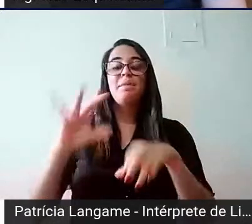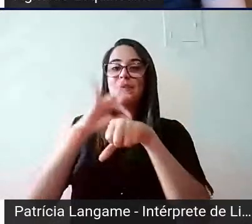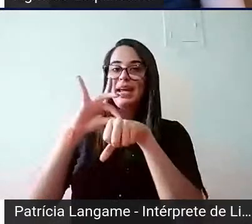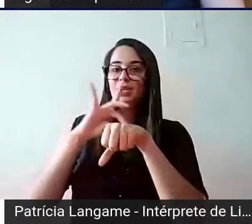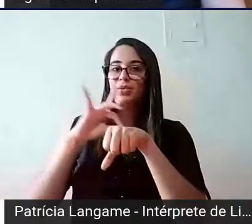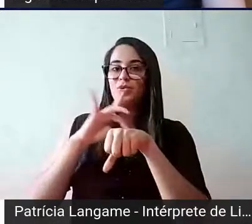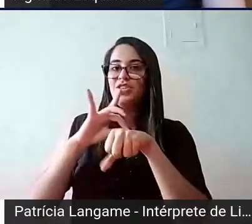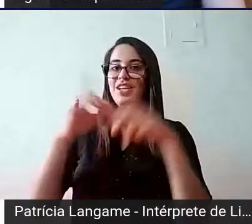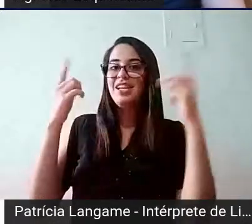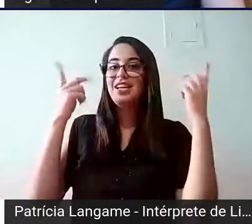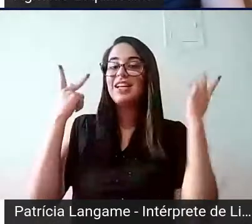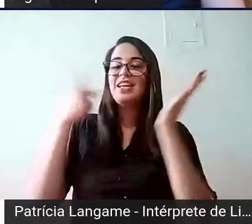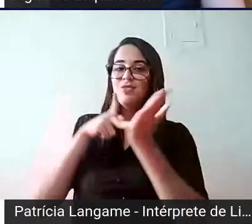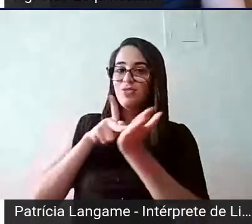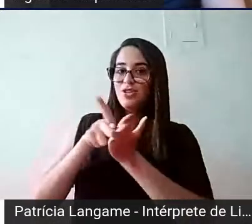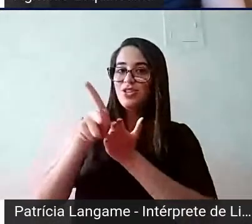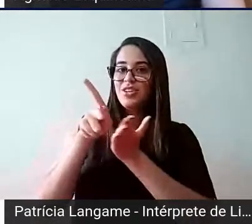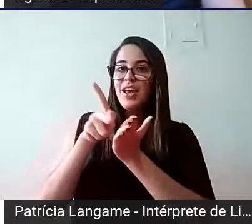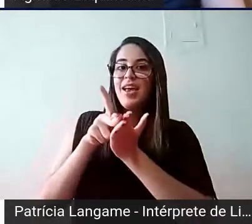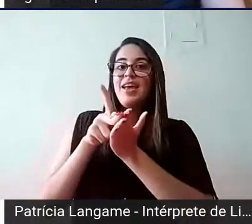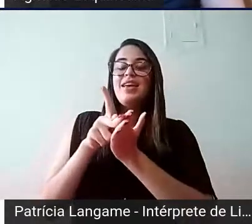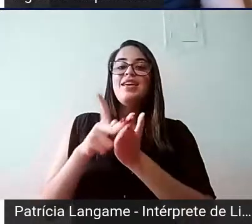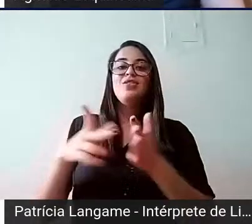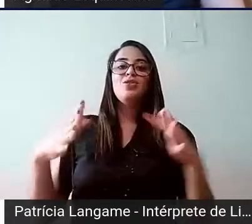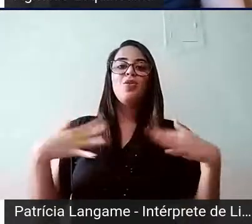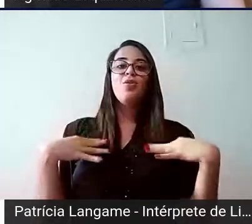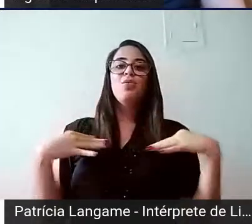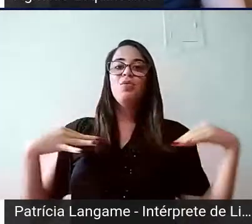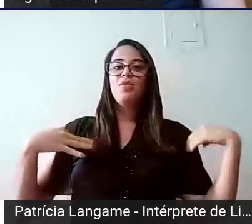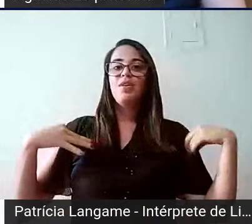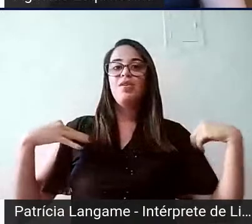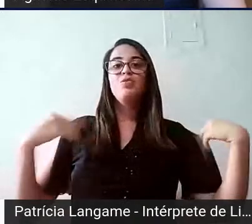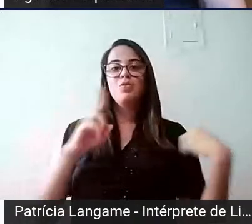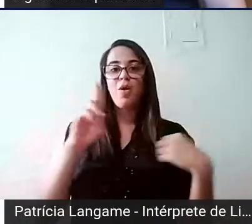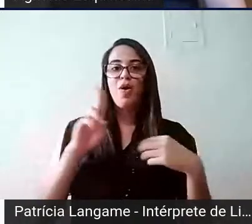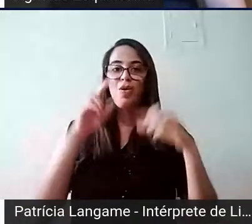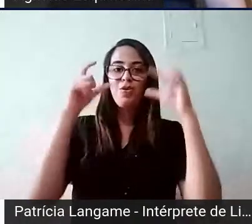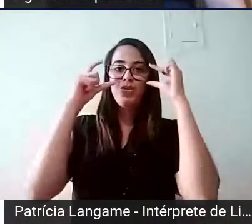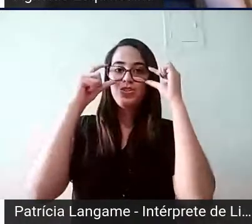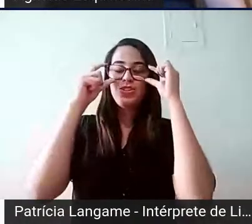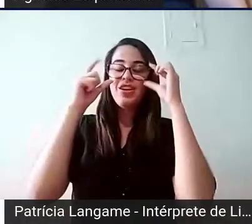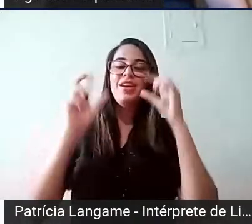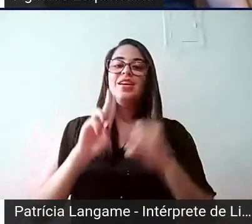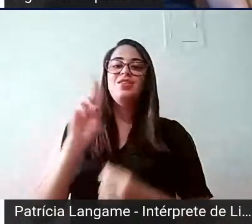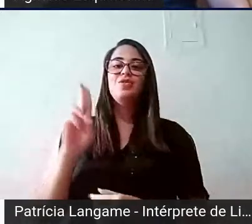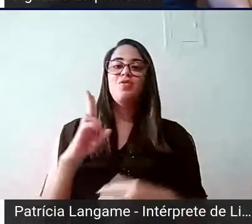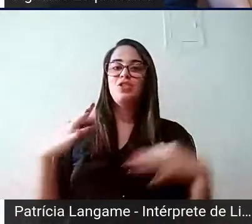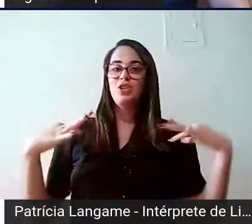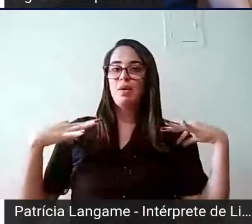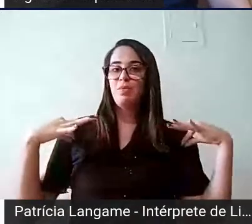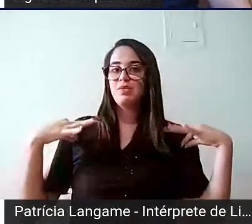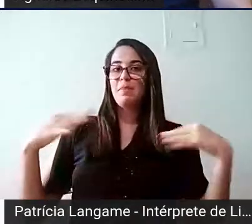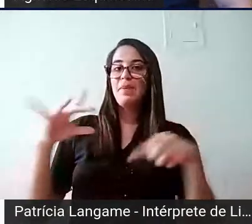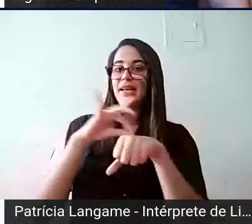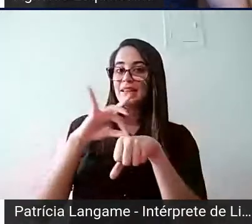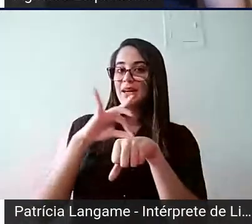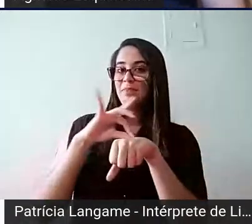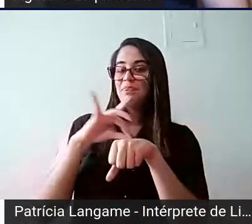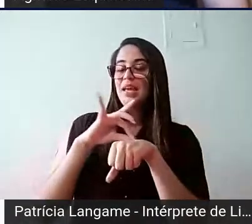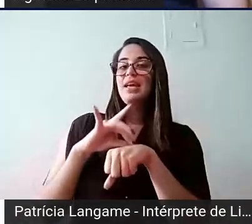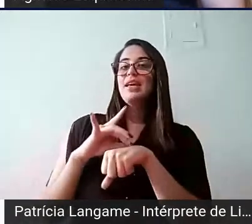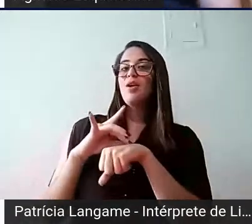pretos e lisos, e estou, uso óculos, e estou vestindo uma blusa